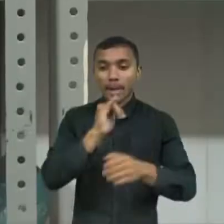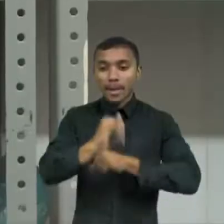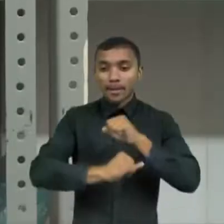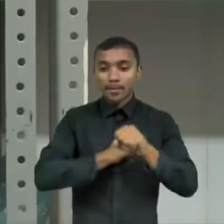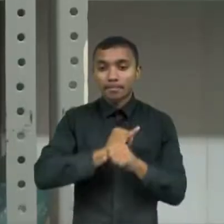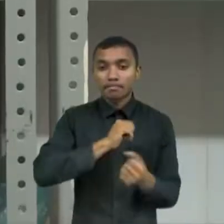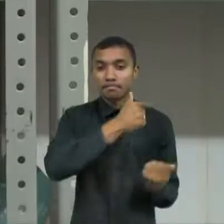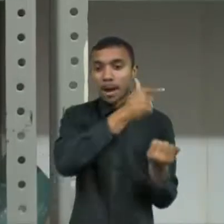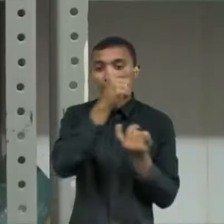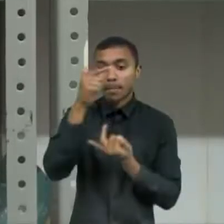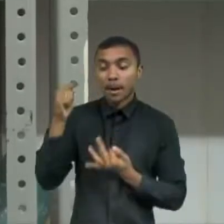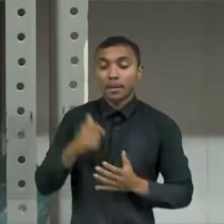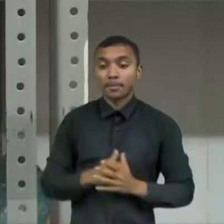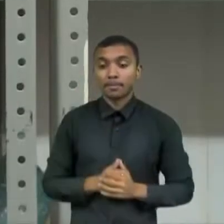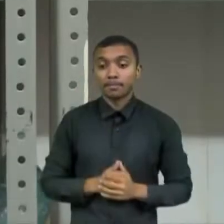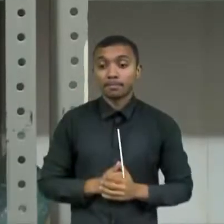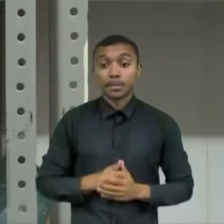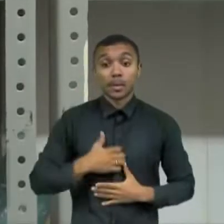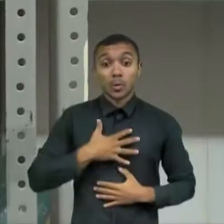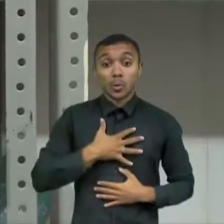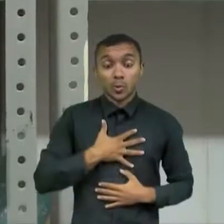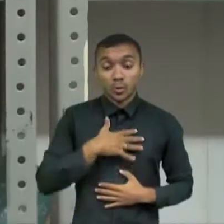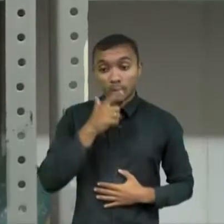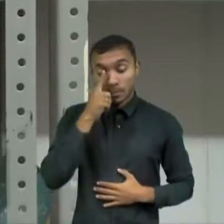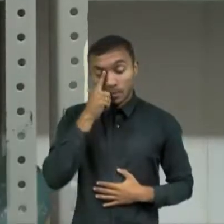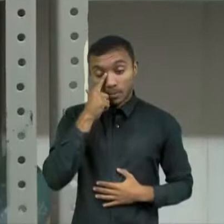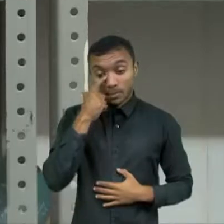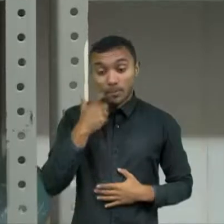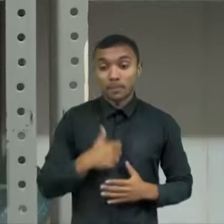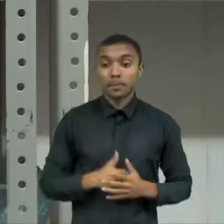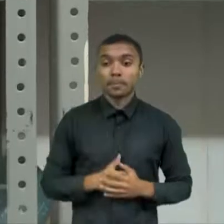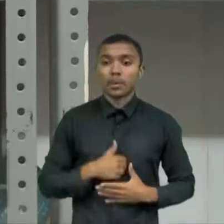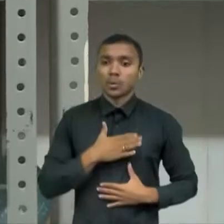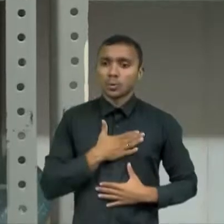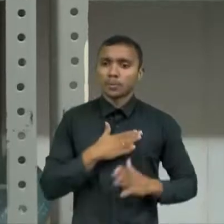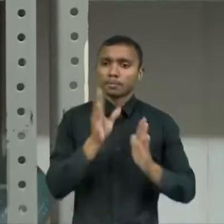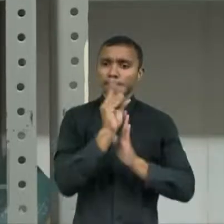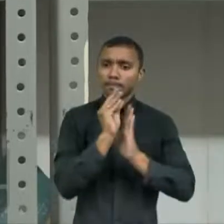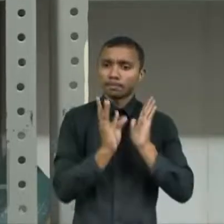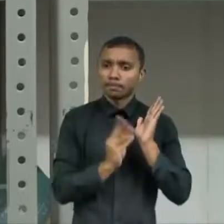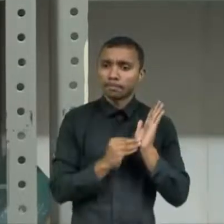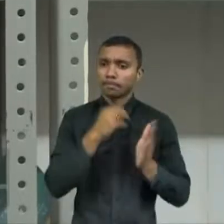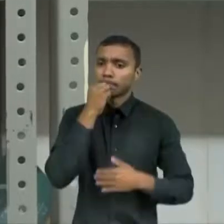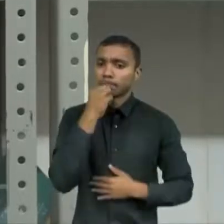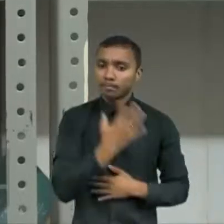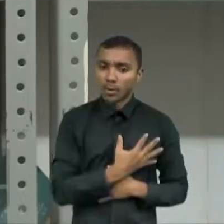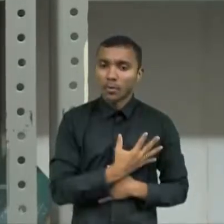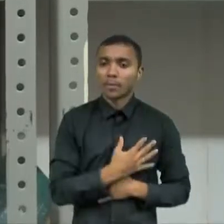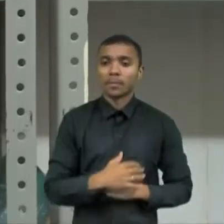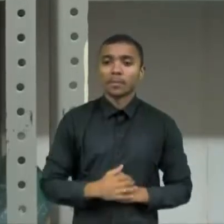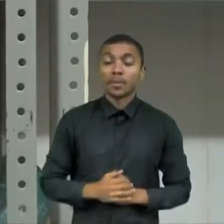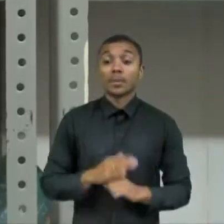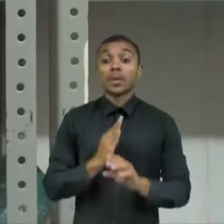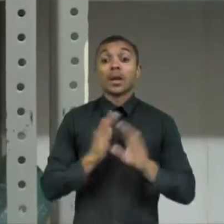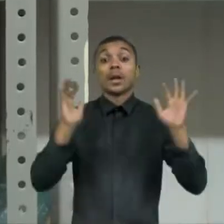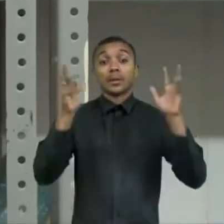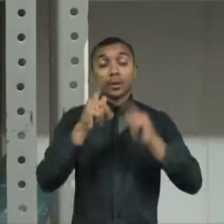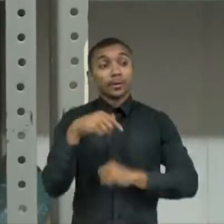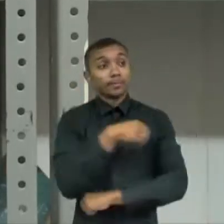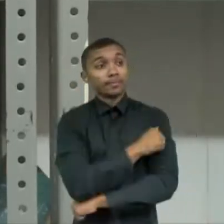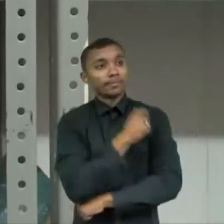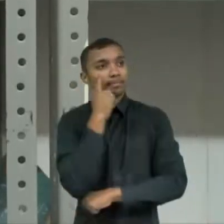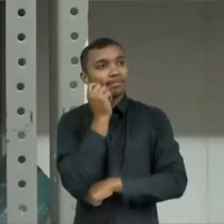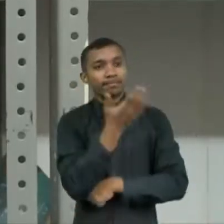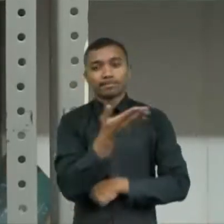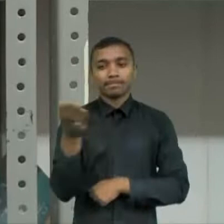Eu acho incrível a inserção dessa nova matéria para a gente, porque eu acho que todos os estudantes devem desde cedo